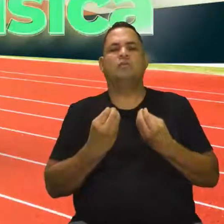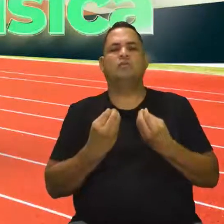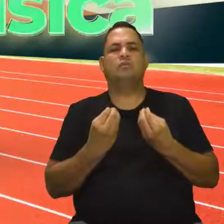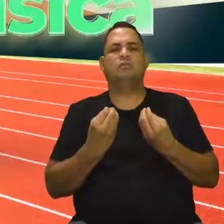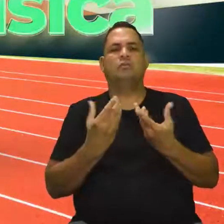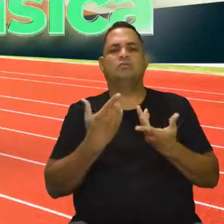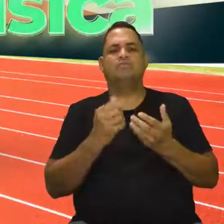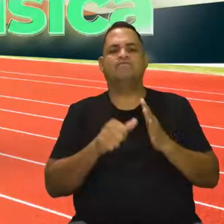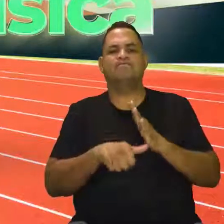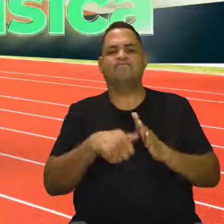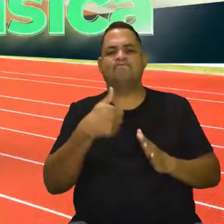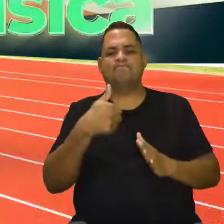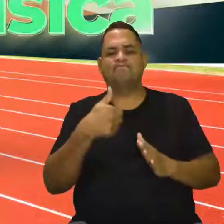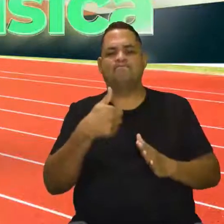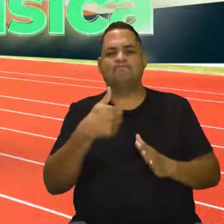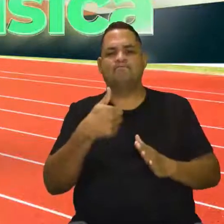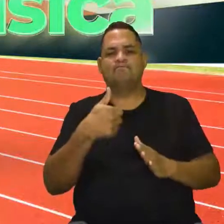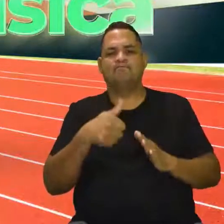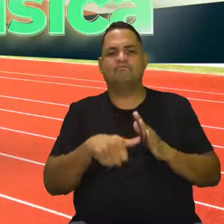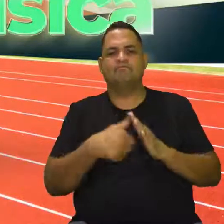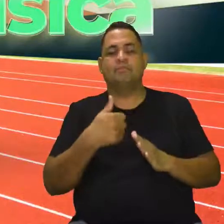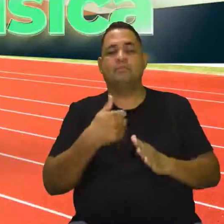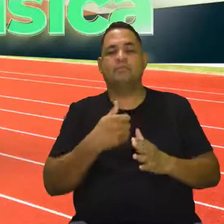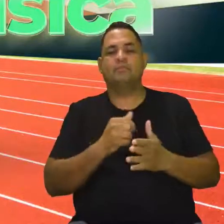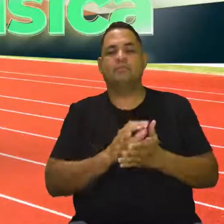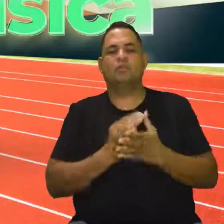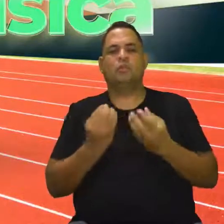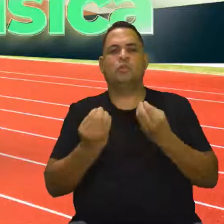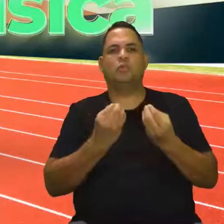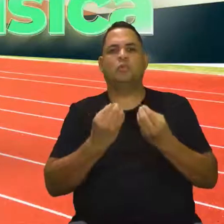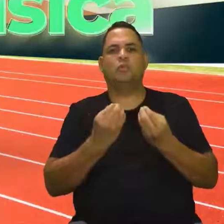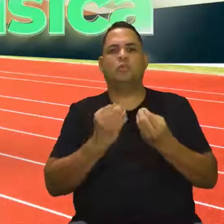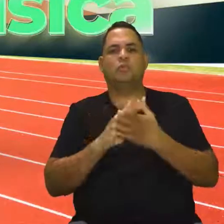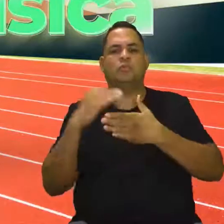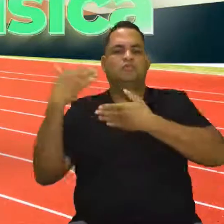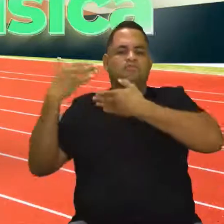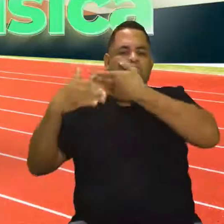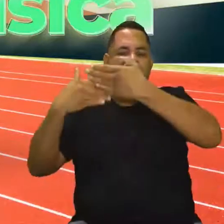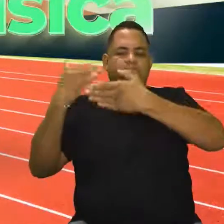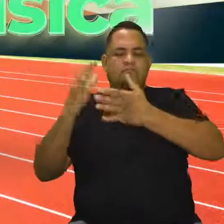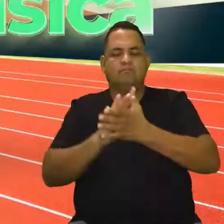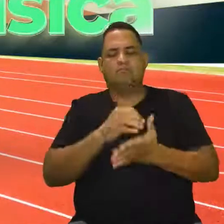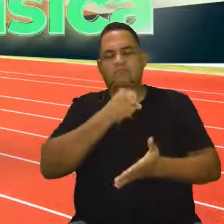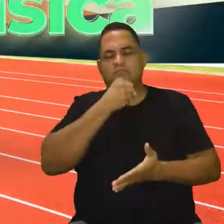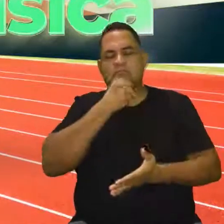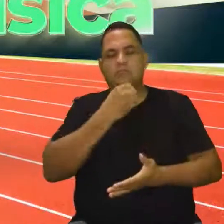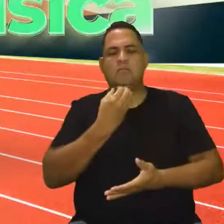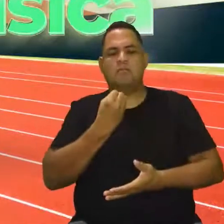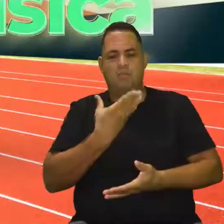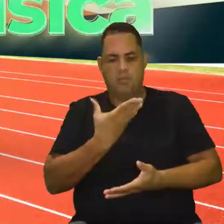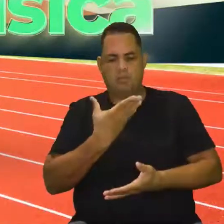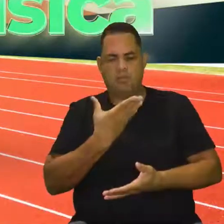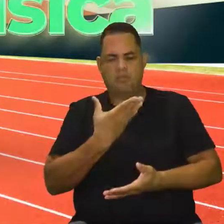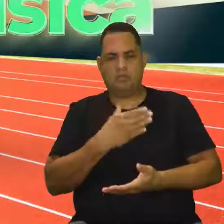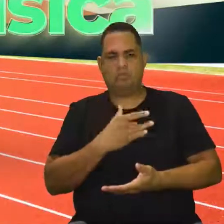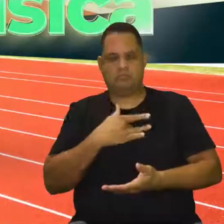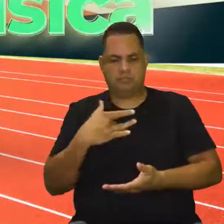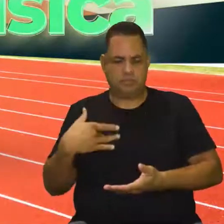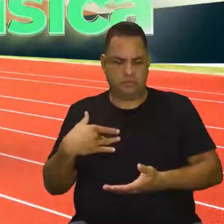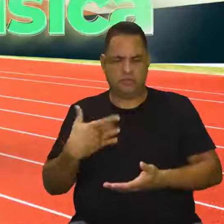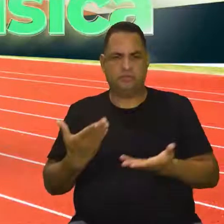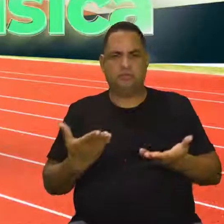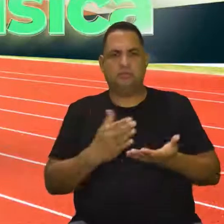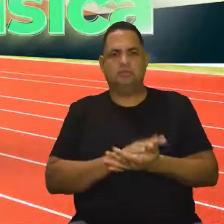Como? Primeira coisa que eu quero que você me responda. Como envelhecer bem? Vai, pensa aí comigo. Cinco